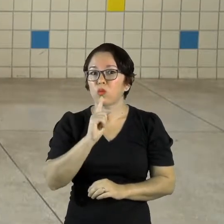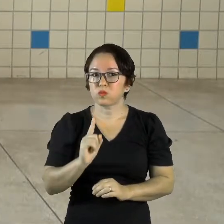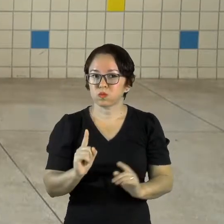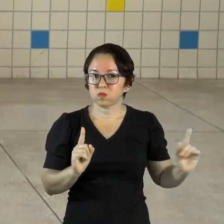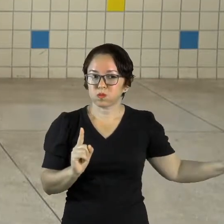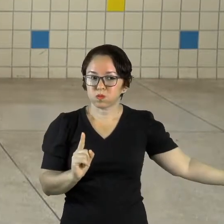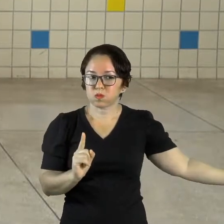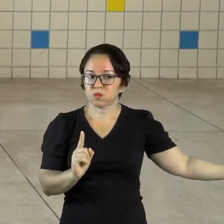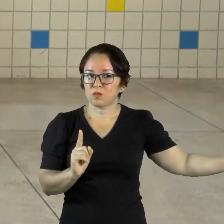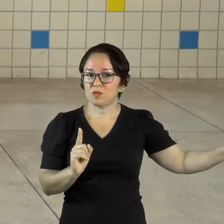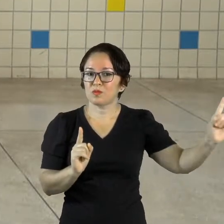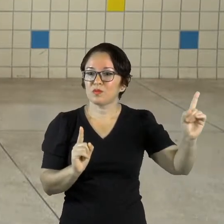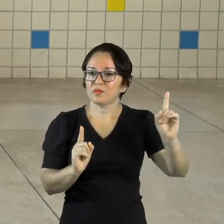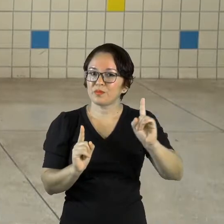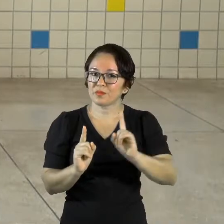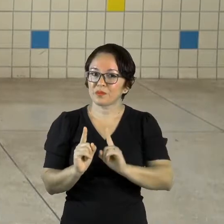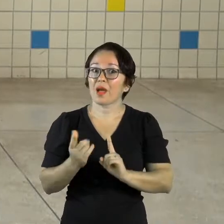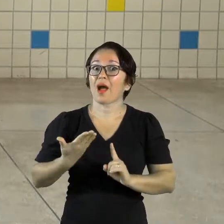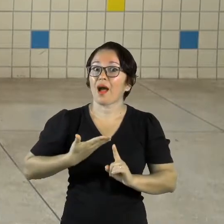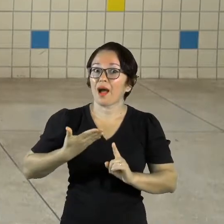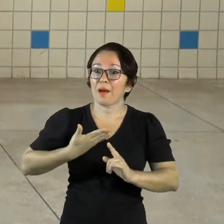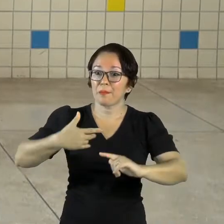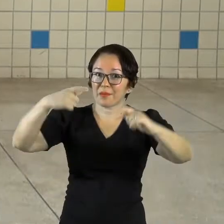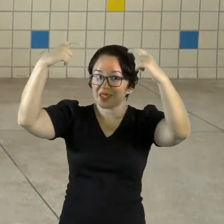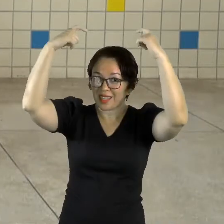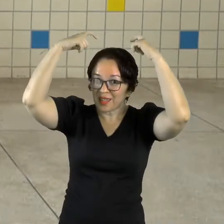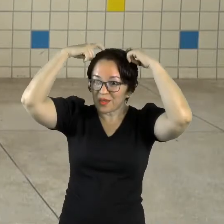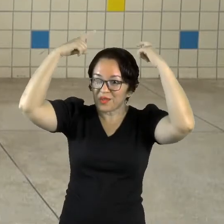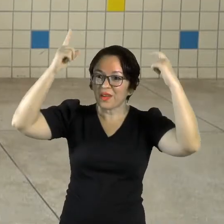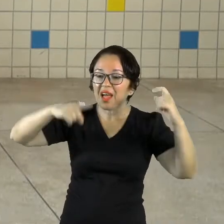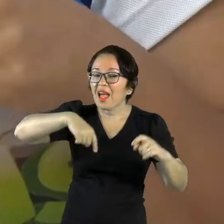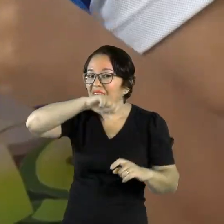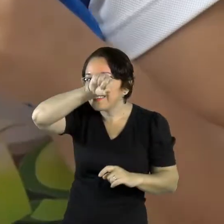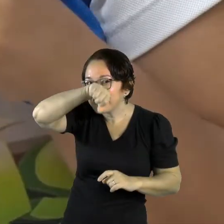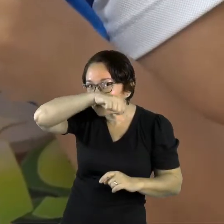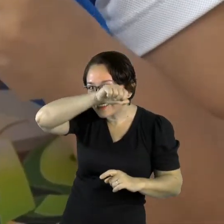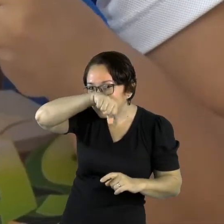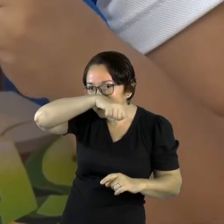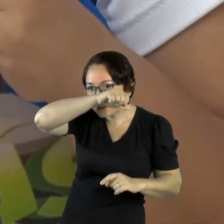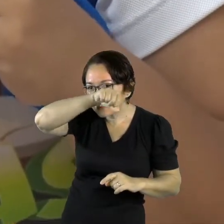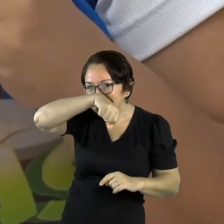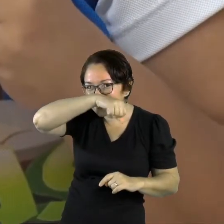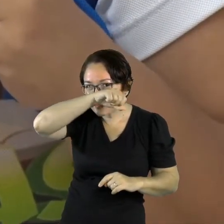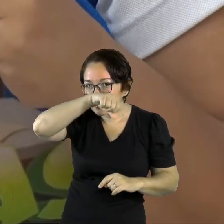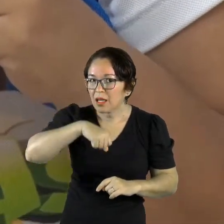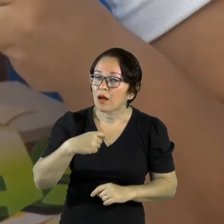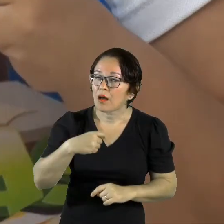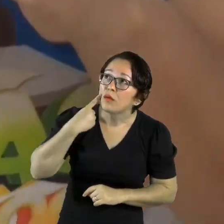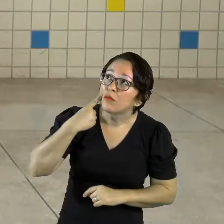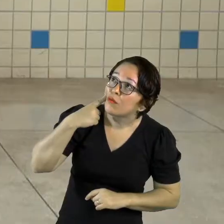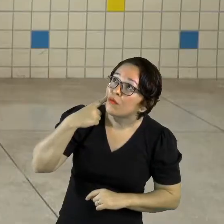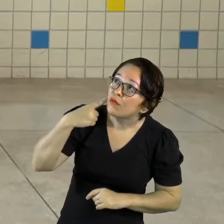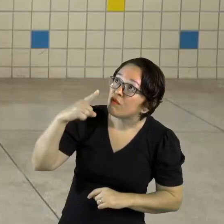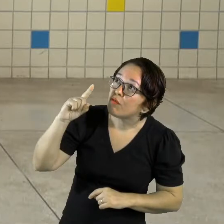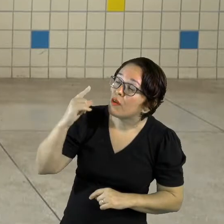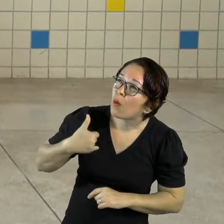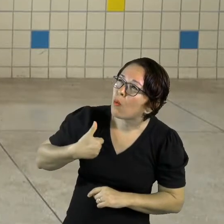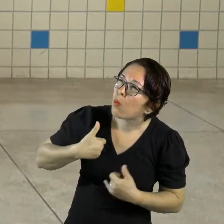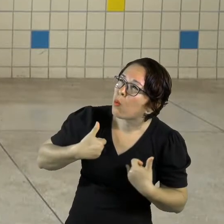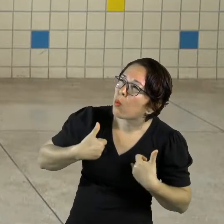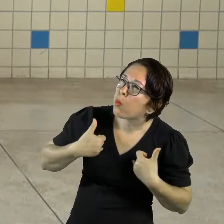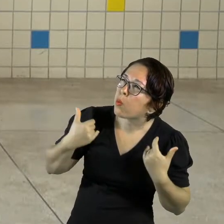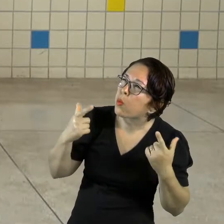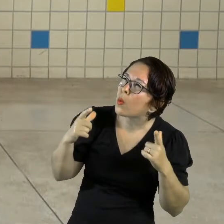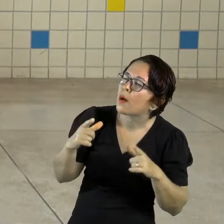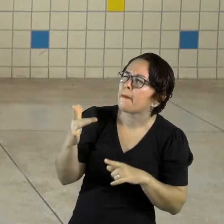o porquinho, ele também viu o bolo, olhou e falou